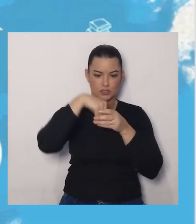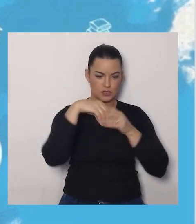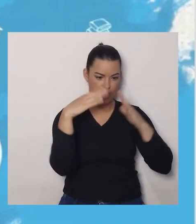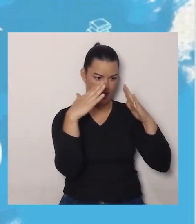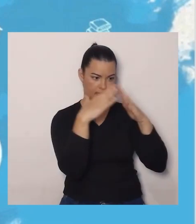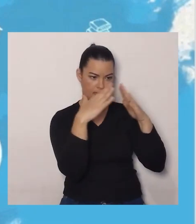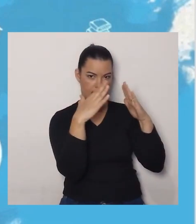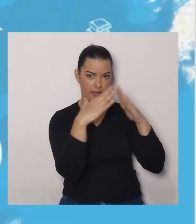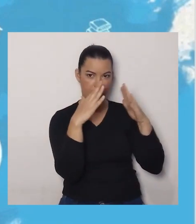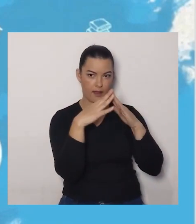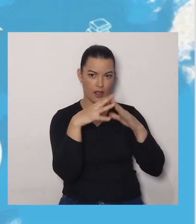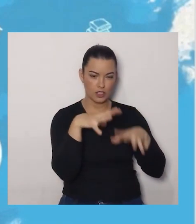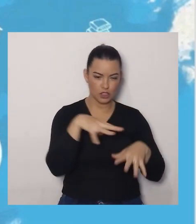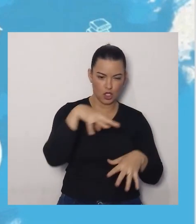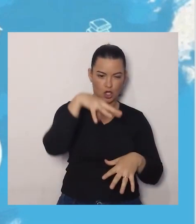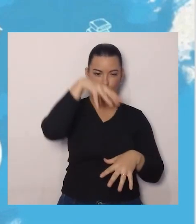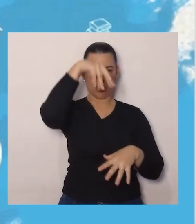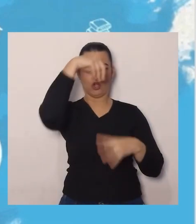-assombrada,